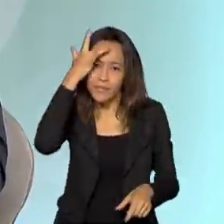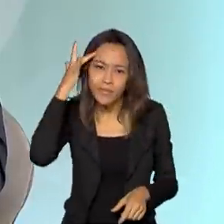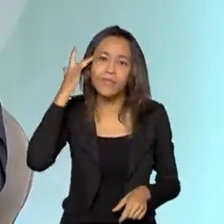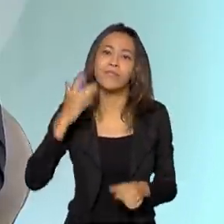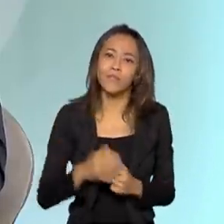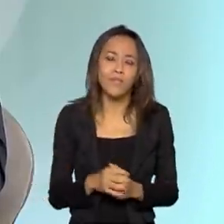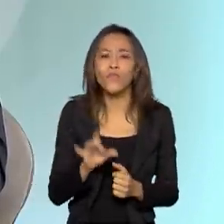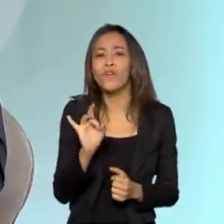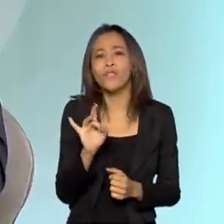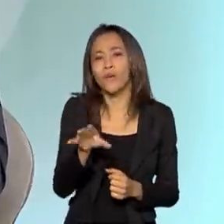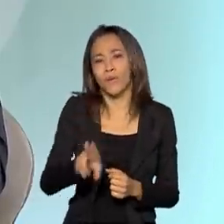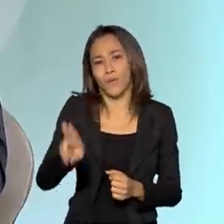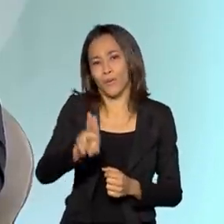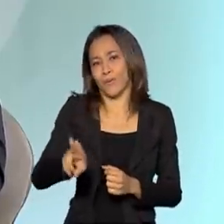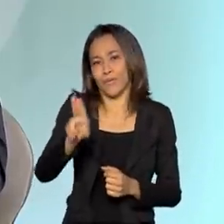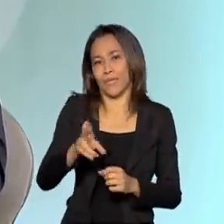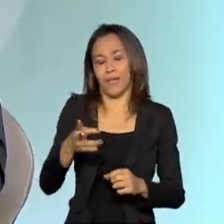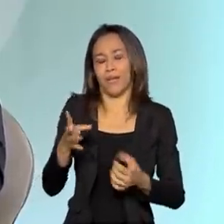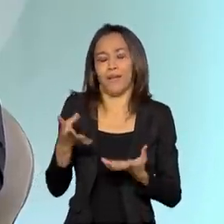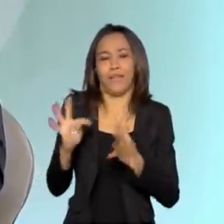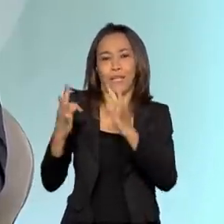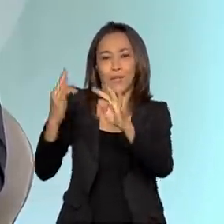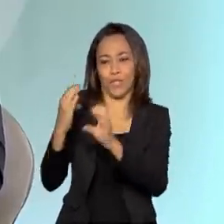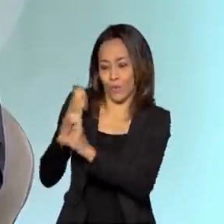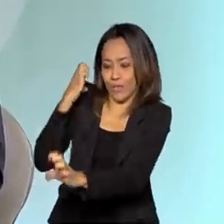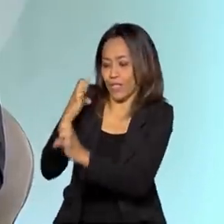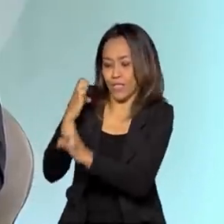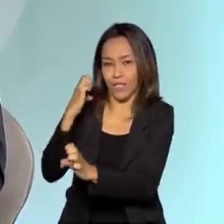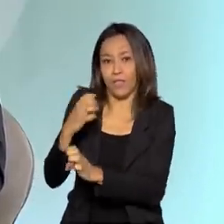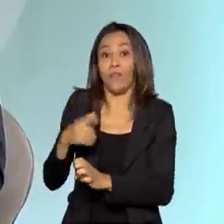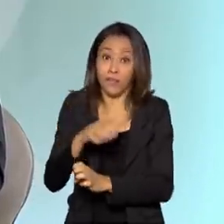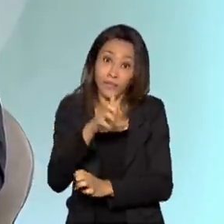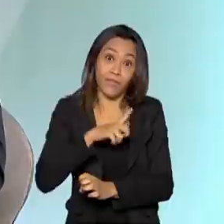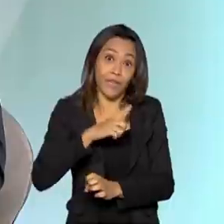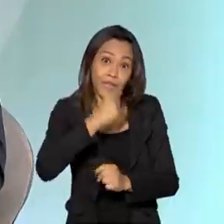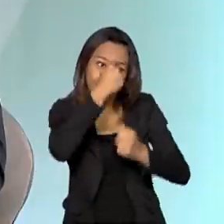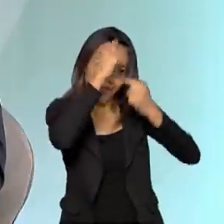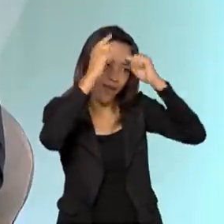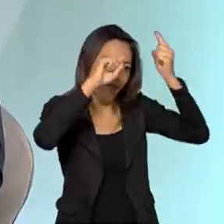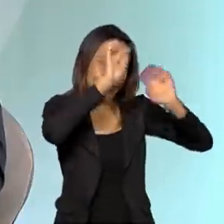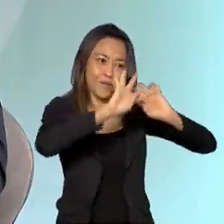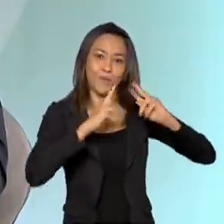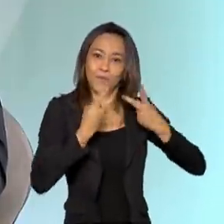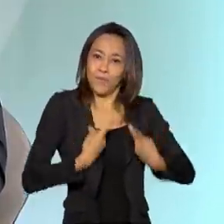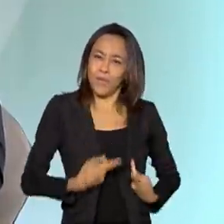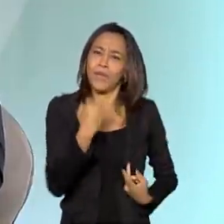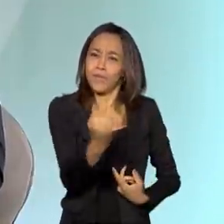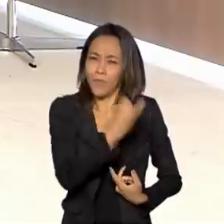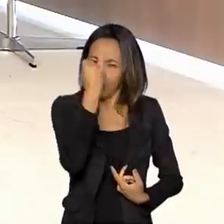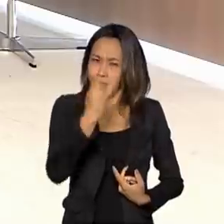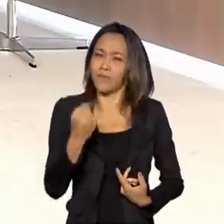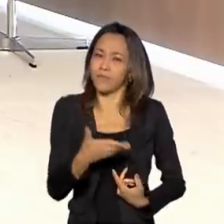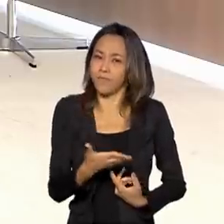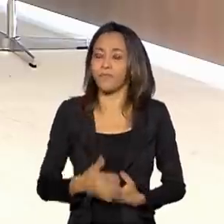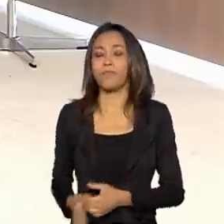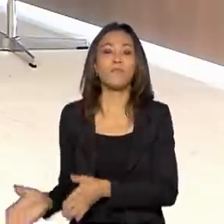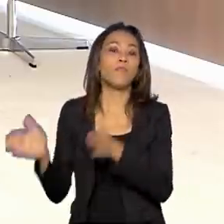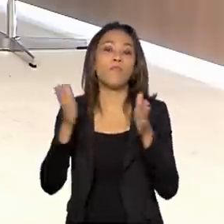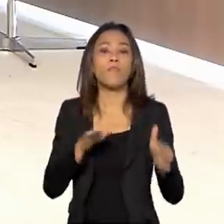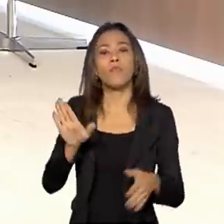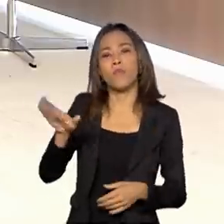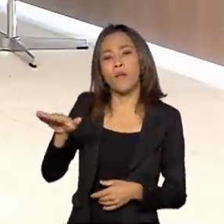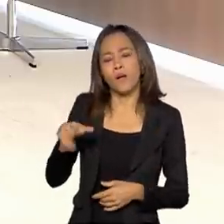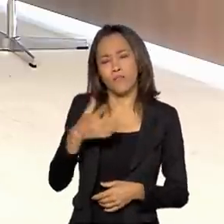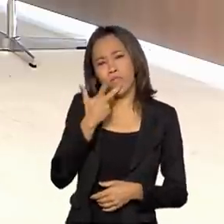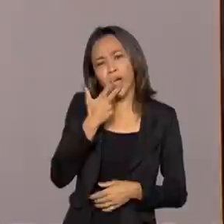apenas da maneira que os engenheiros a projetam. Então, a criatividade humana sempre tem um papel fundamental nesse processo. Dizem que o